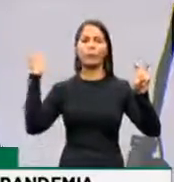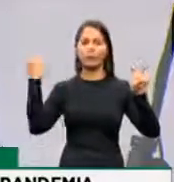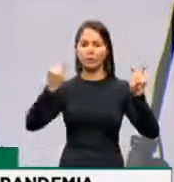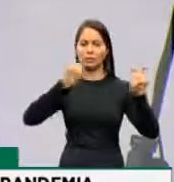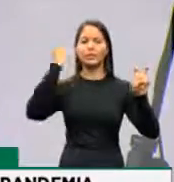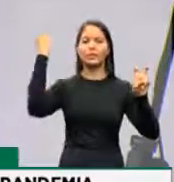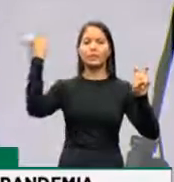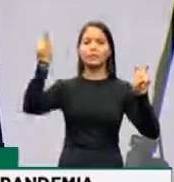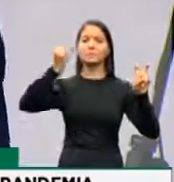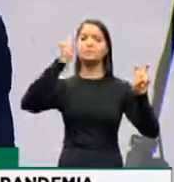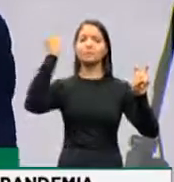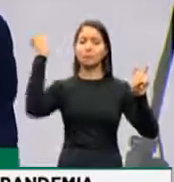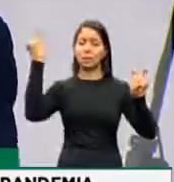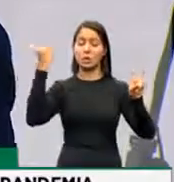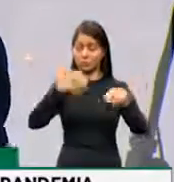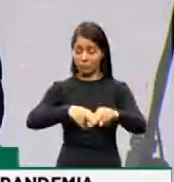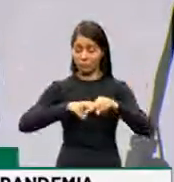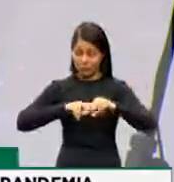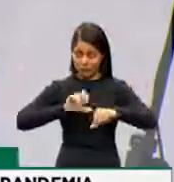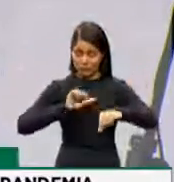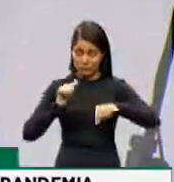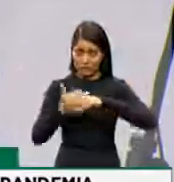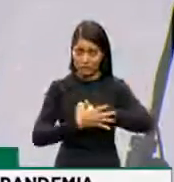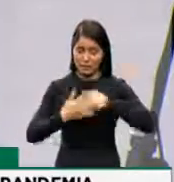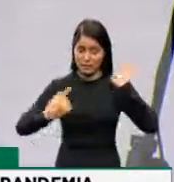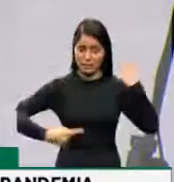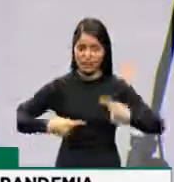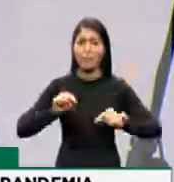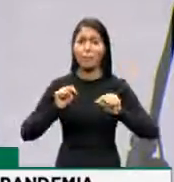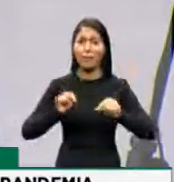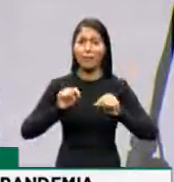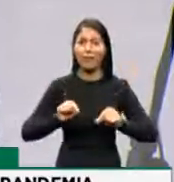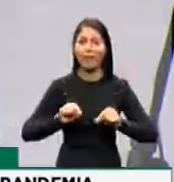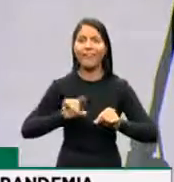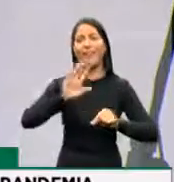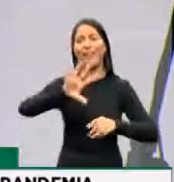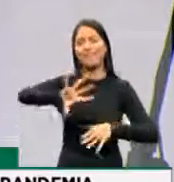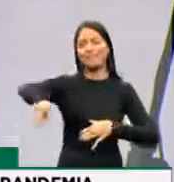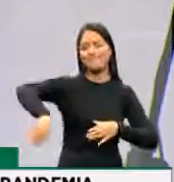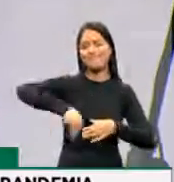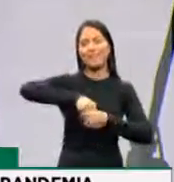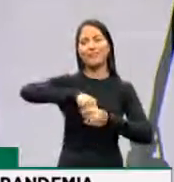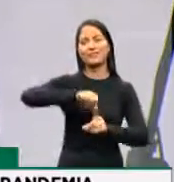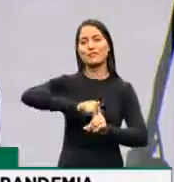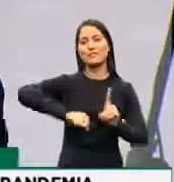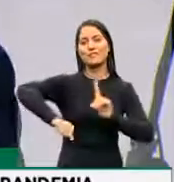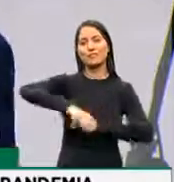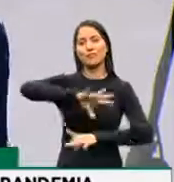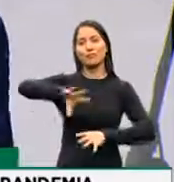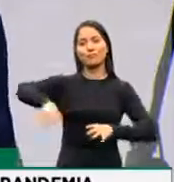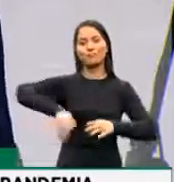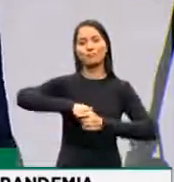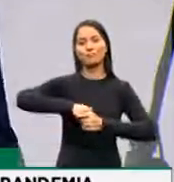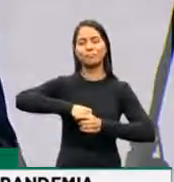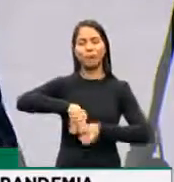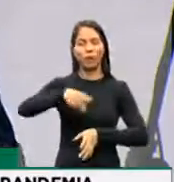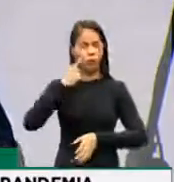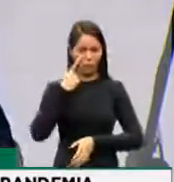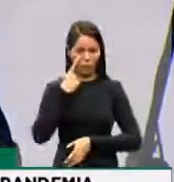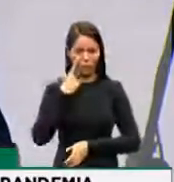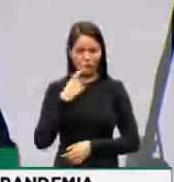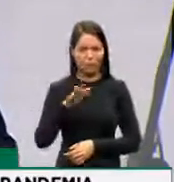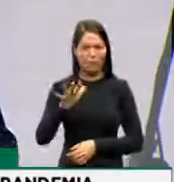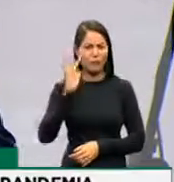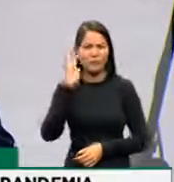durante o momento de pandemia, que é a questão da inclusão social. Quando nós estamos falando aqui do esporte, esqueçam a imagem dos